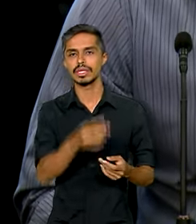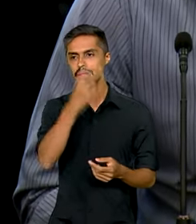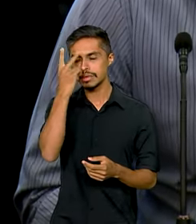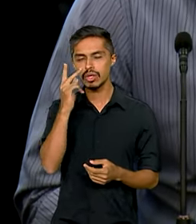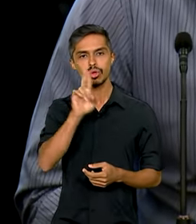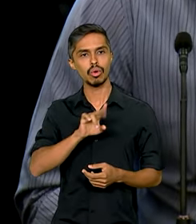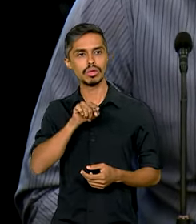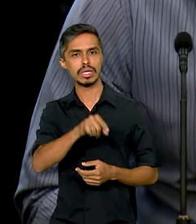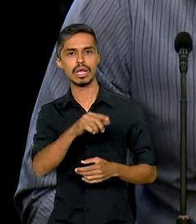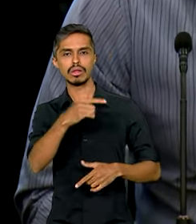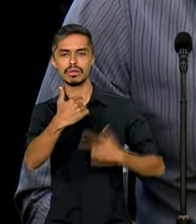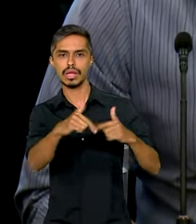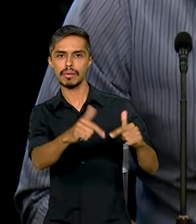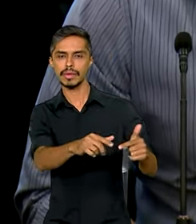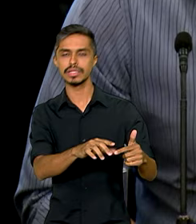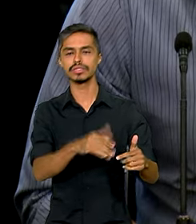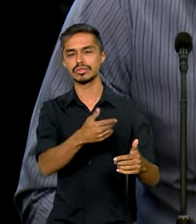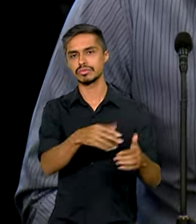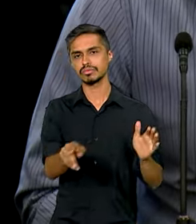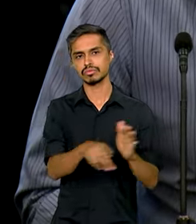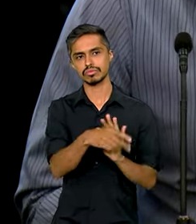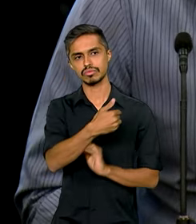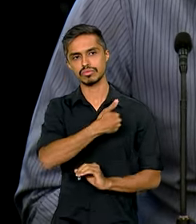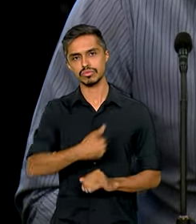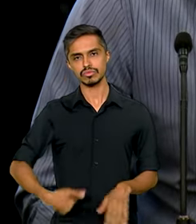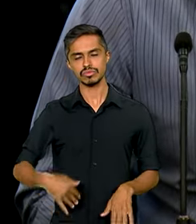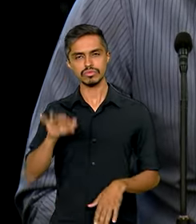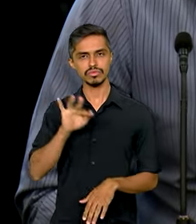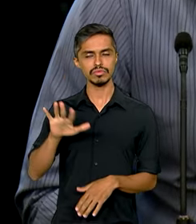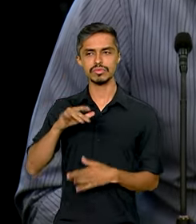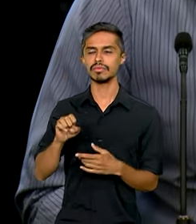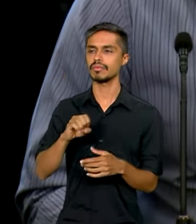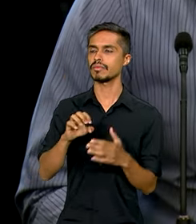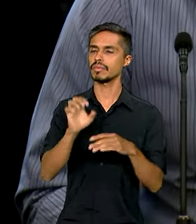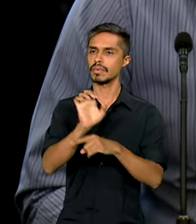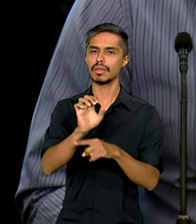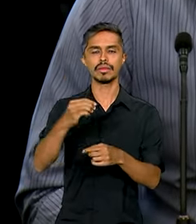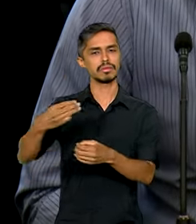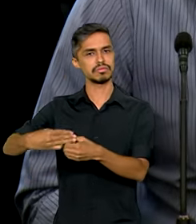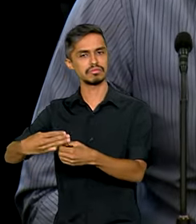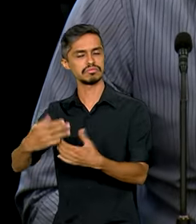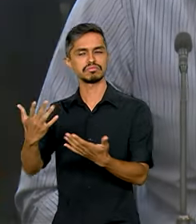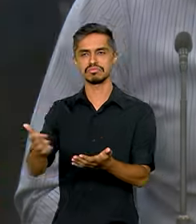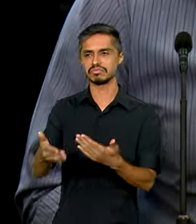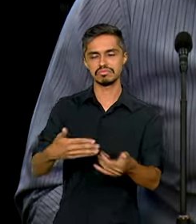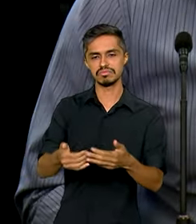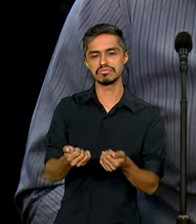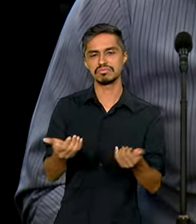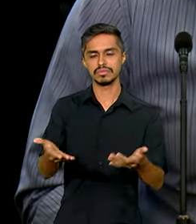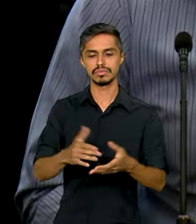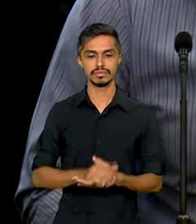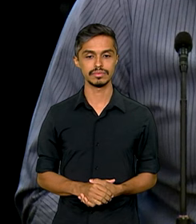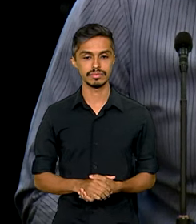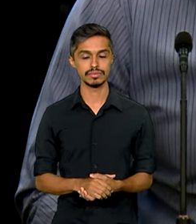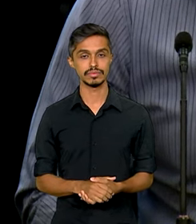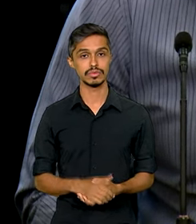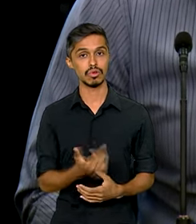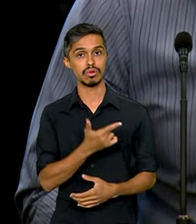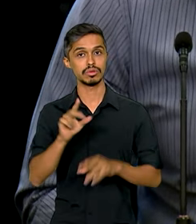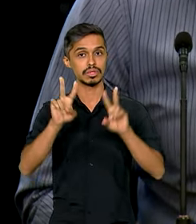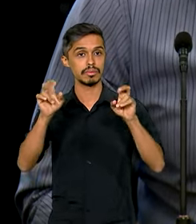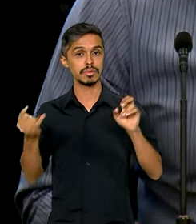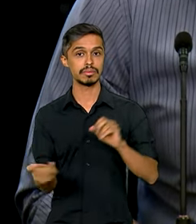determinado serviço que governo, seja governo federal, estadual ou municipal, ofereça. Outro ponto muito